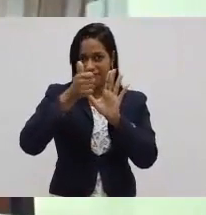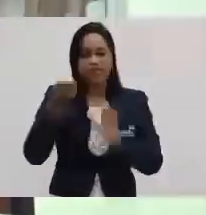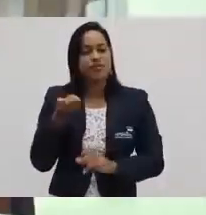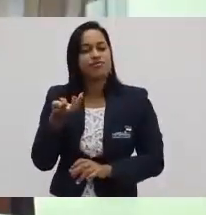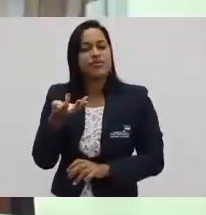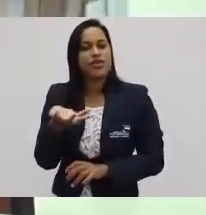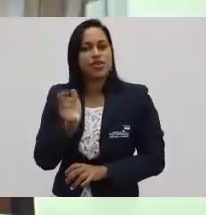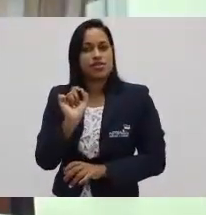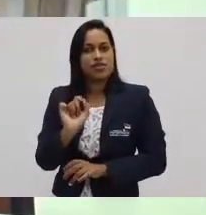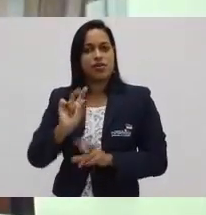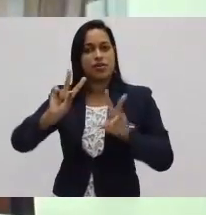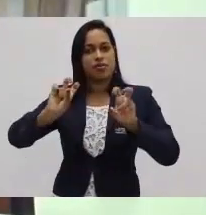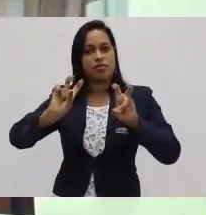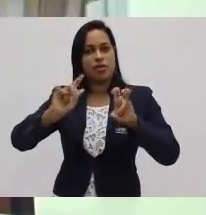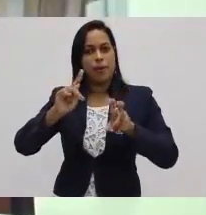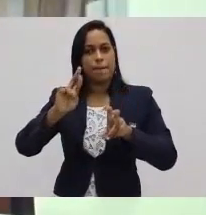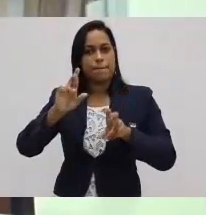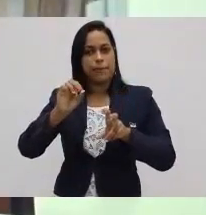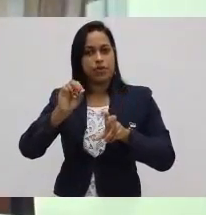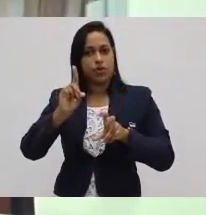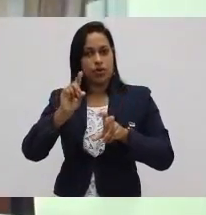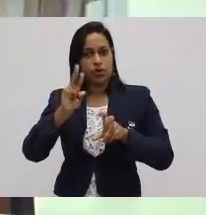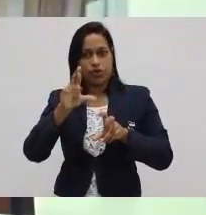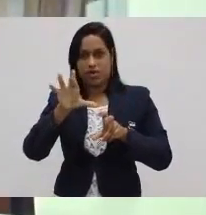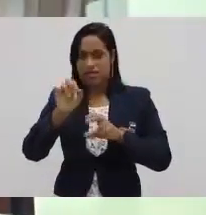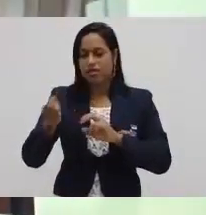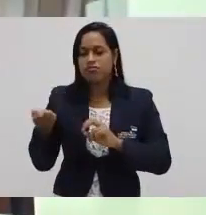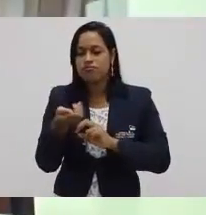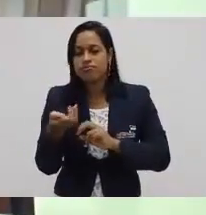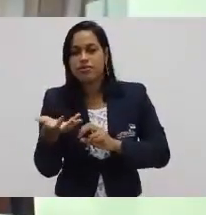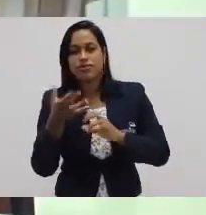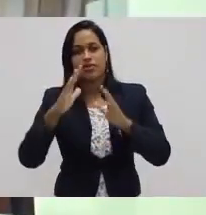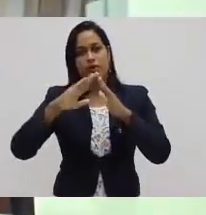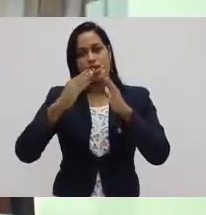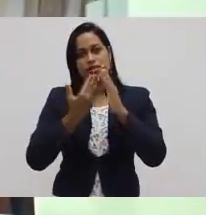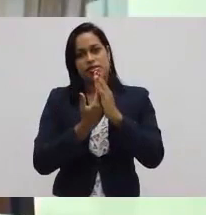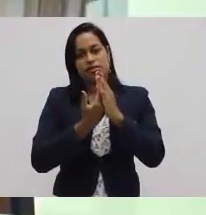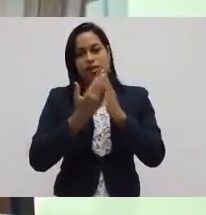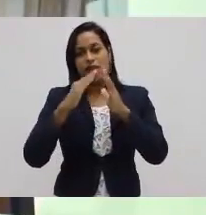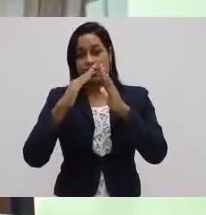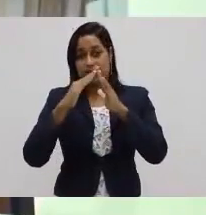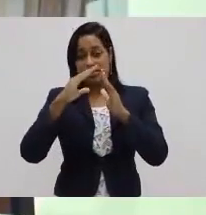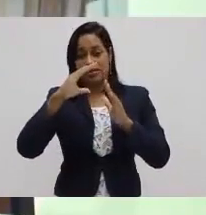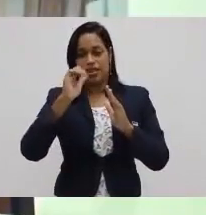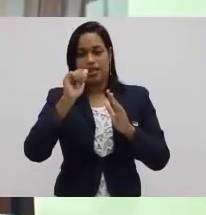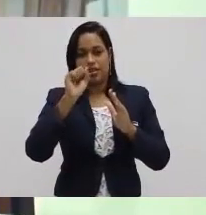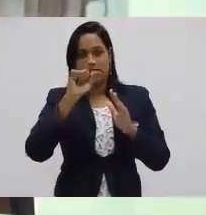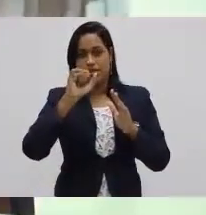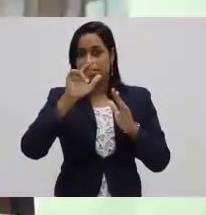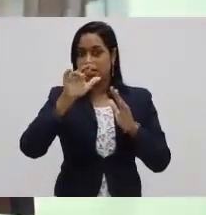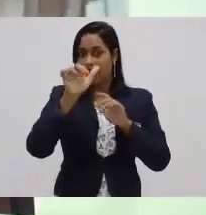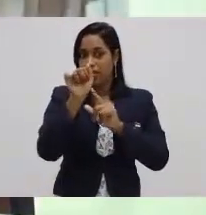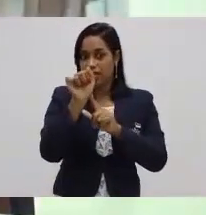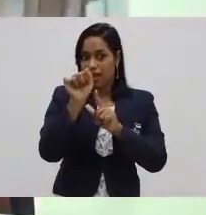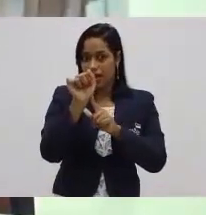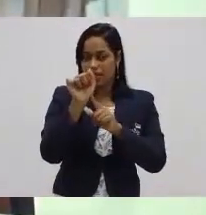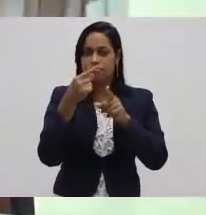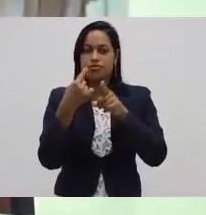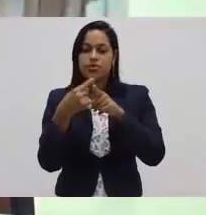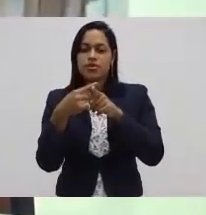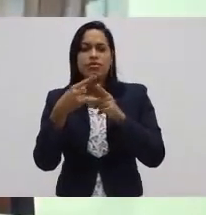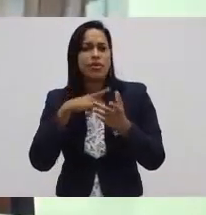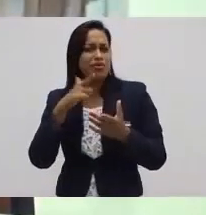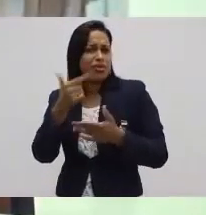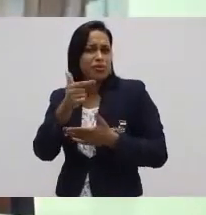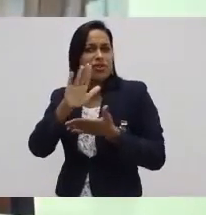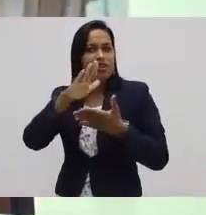produção chama-se produção caseira. Ou seja, exatamente essa que não tinha tanta elaboração, tanto planejamento, tanta técnica, mas que